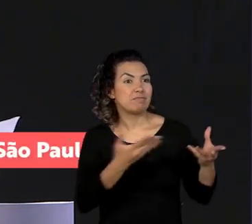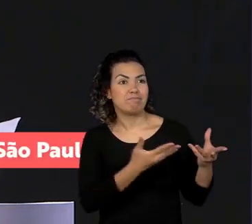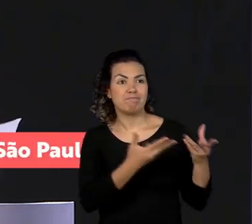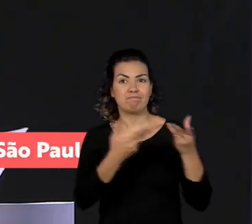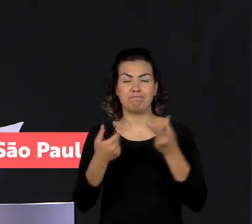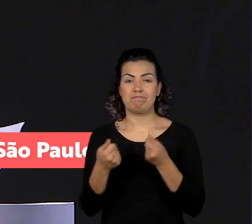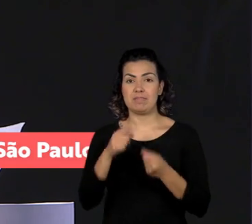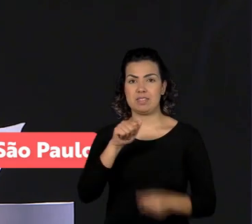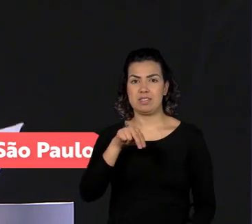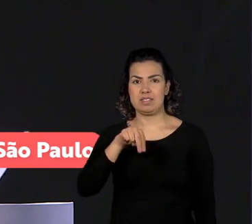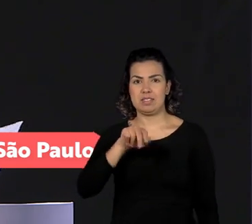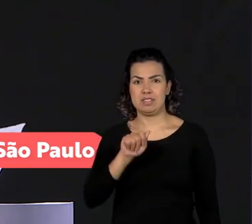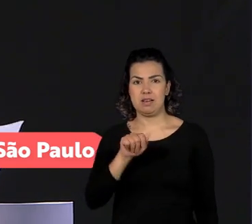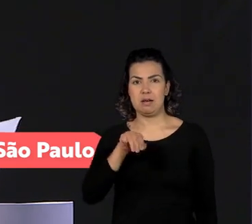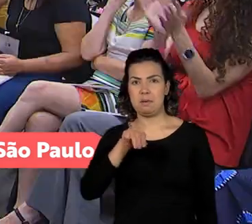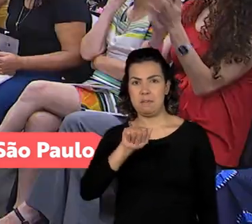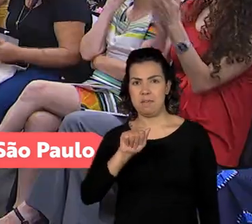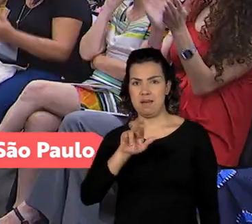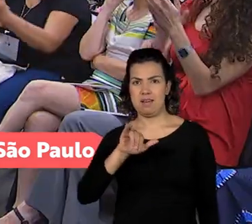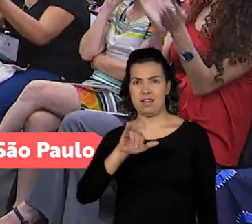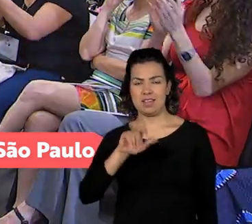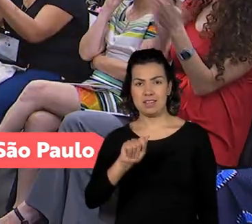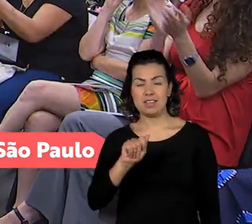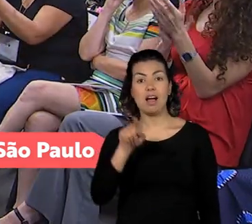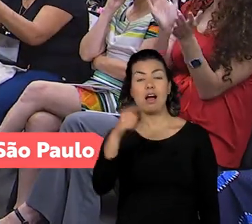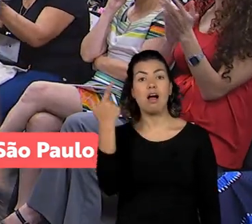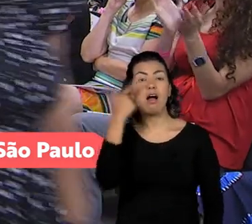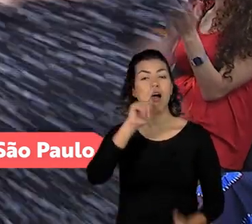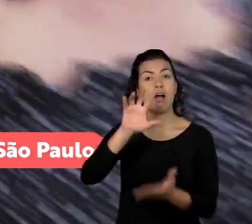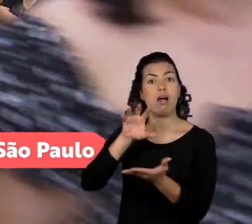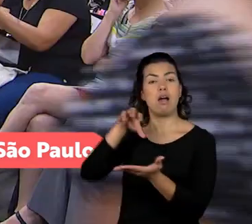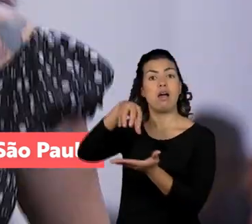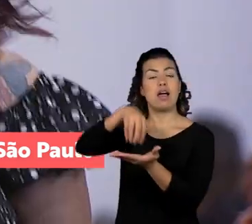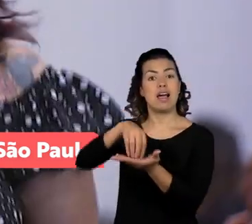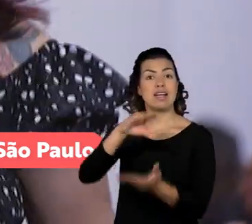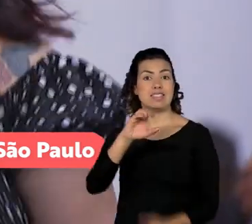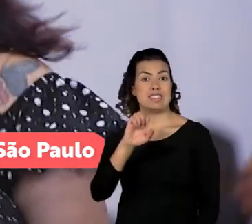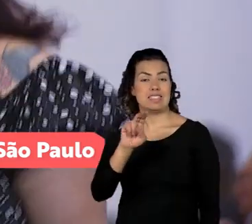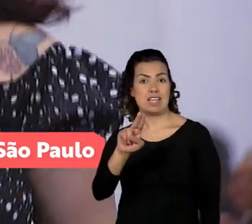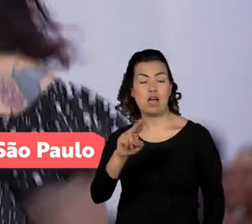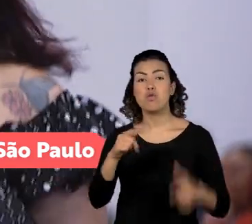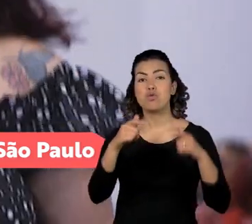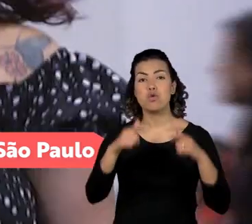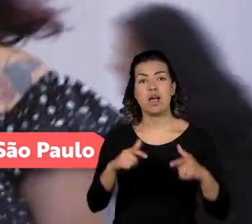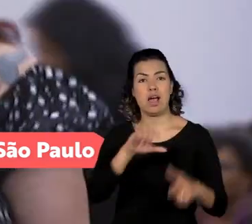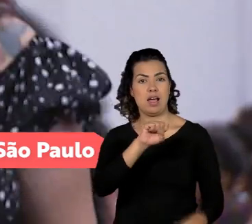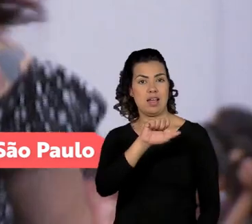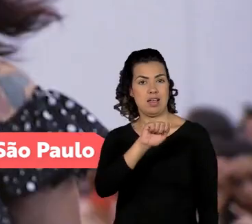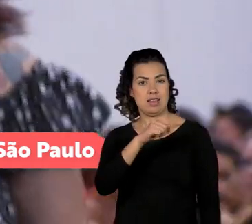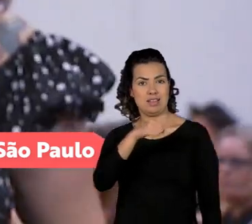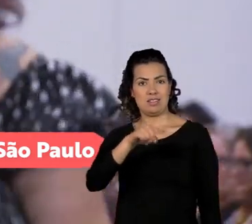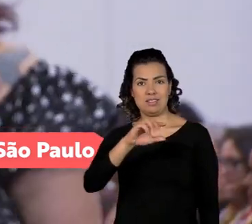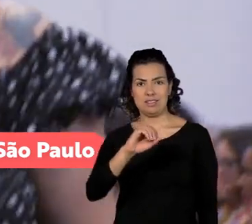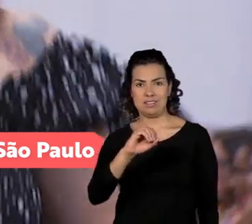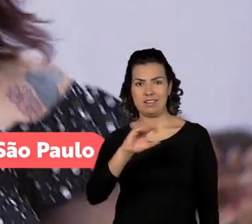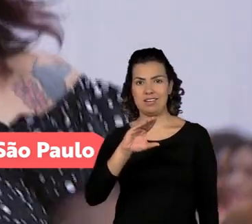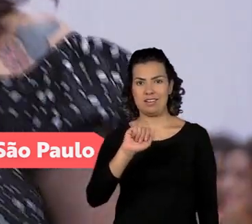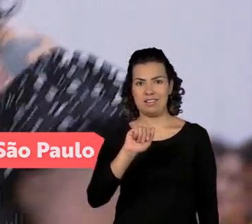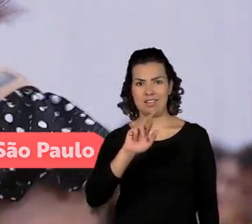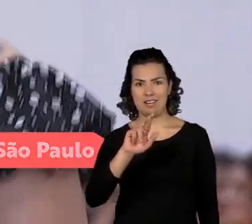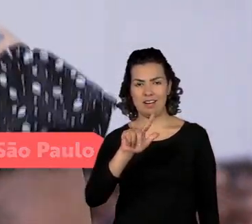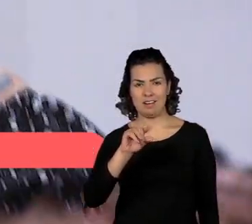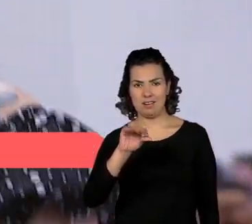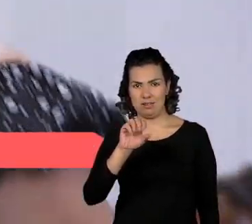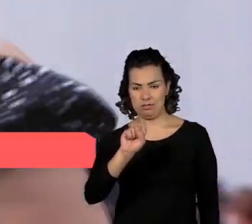de Souza Sanches, indicada pelo CELPARC São Carlos, Drede São Miguel Paulista. A gente vai